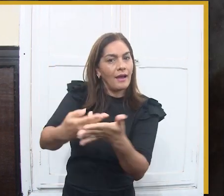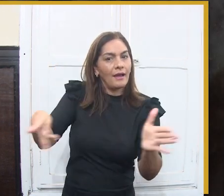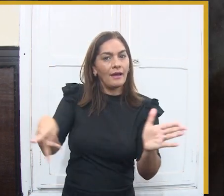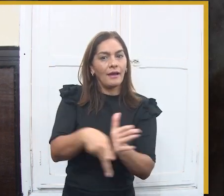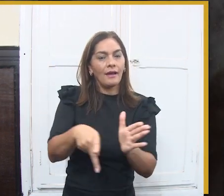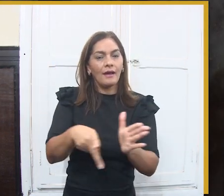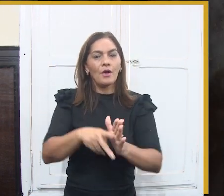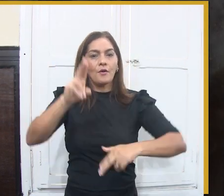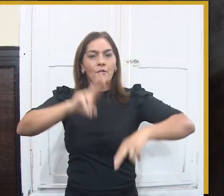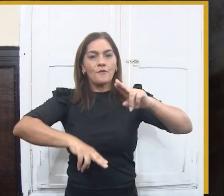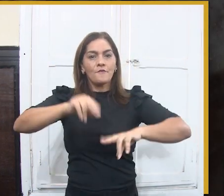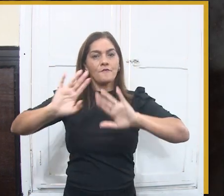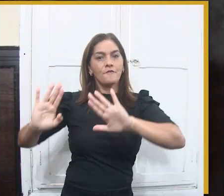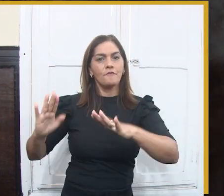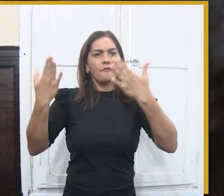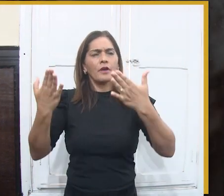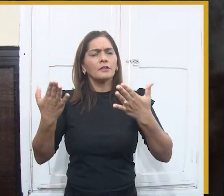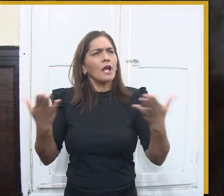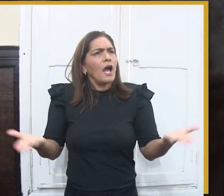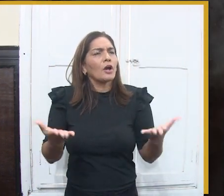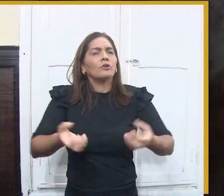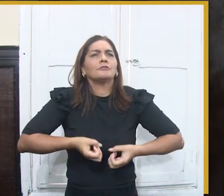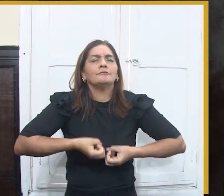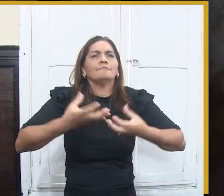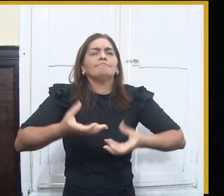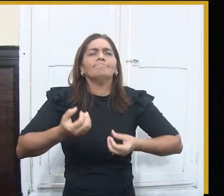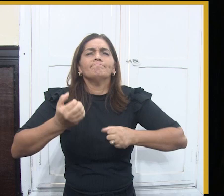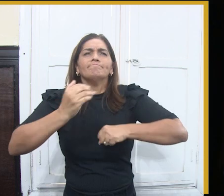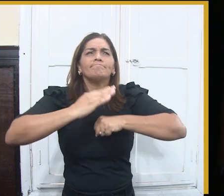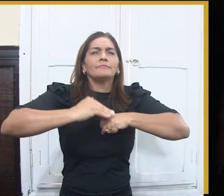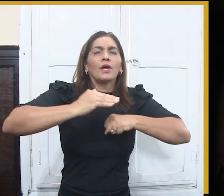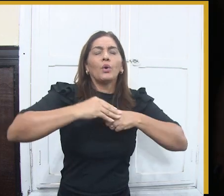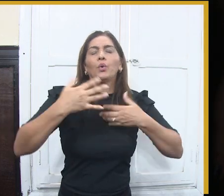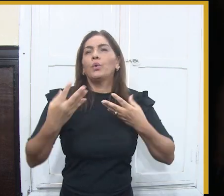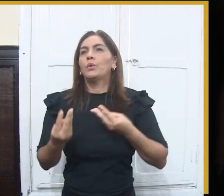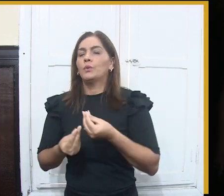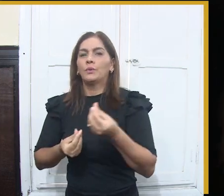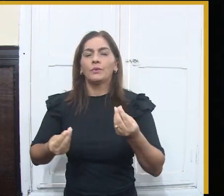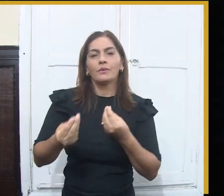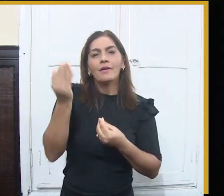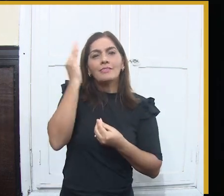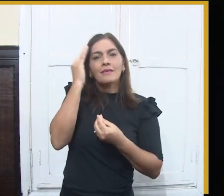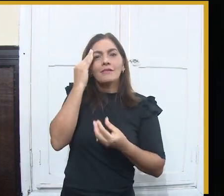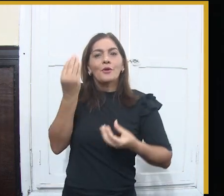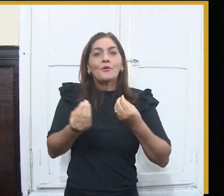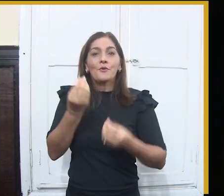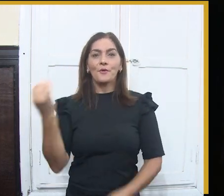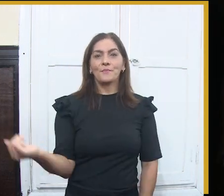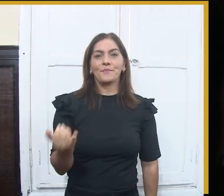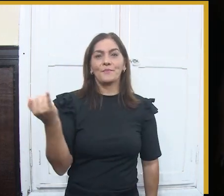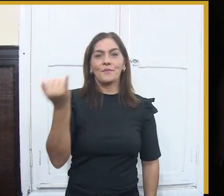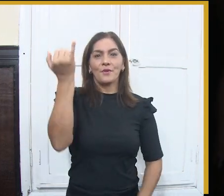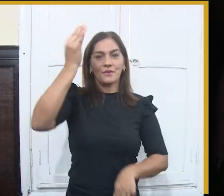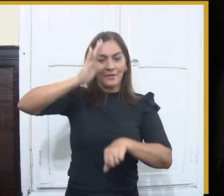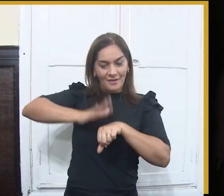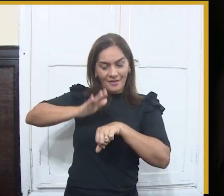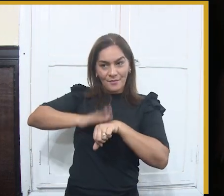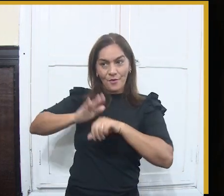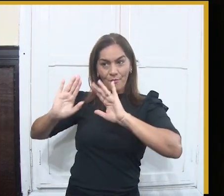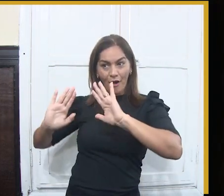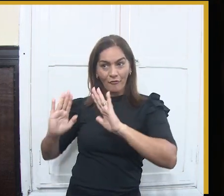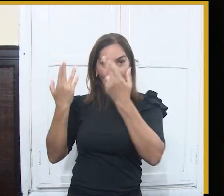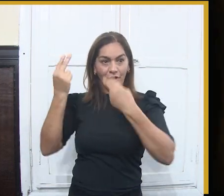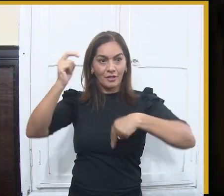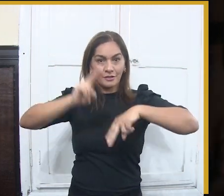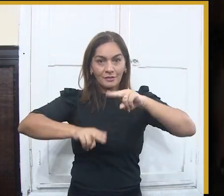todo o apoio e toda a atenção que a impressa traz dentro desse contexto histórico de memória do